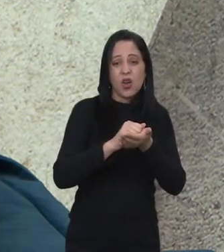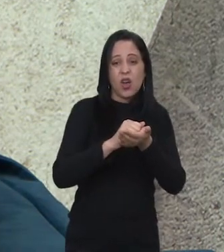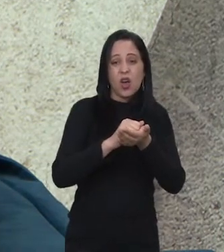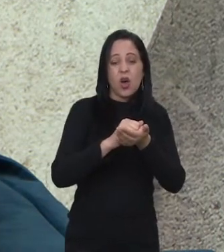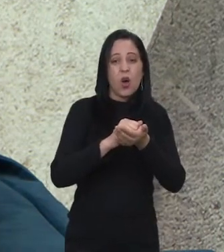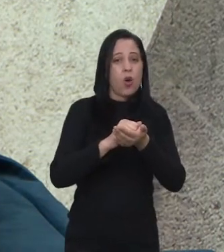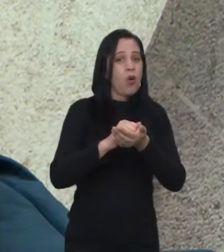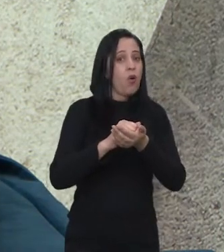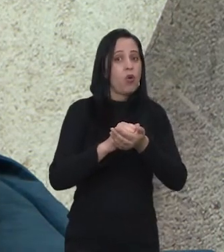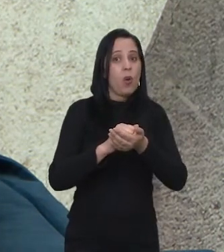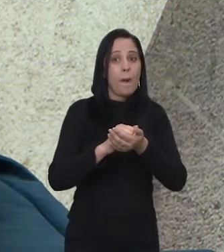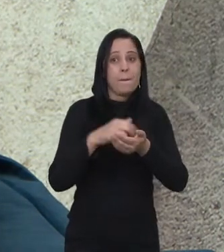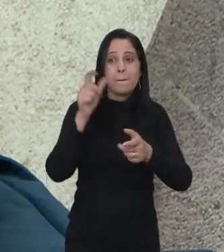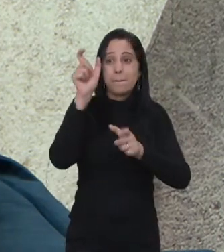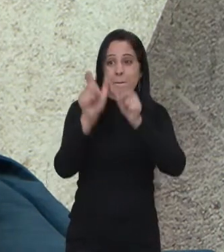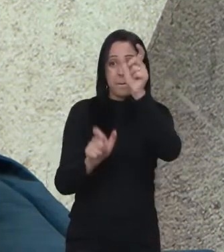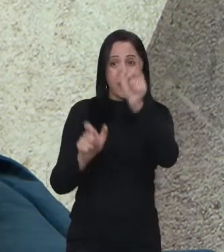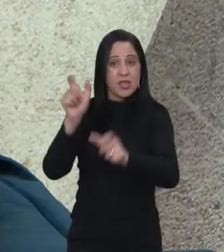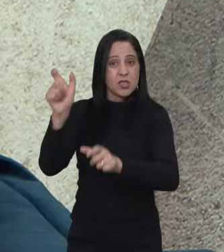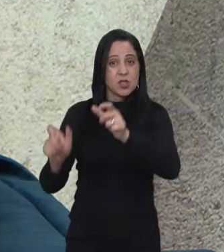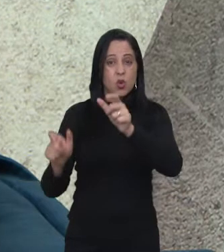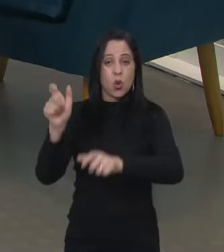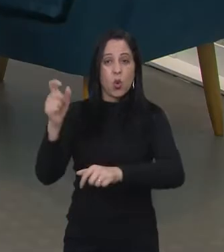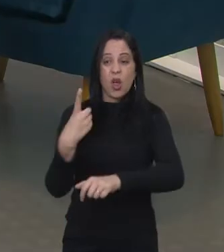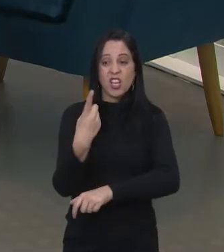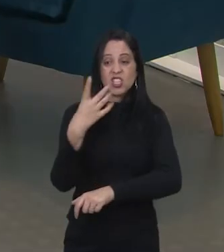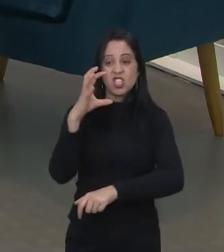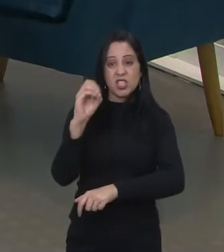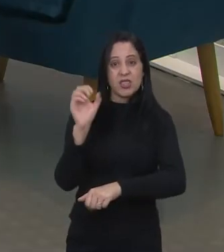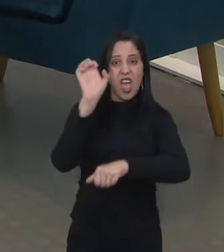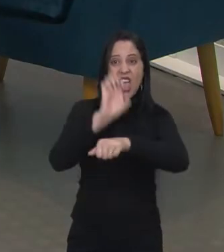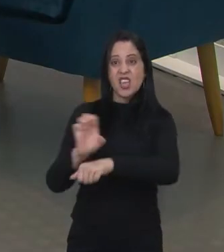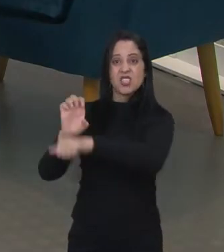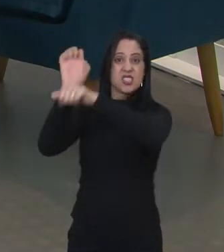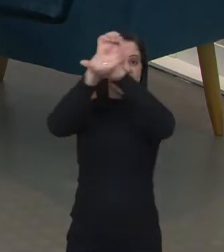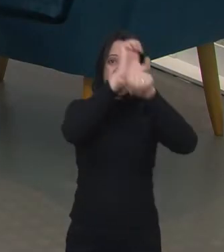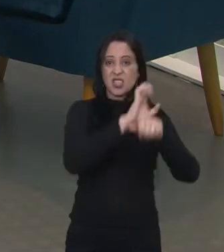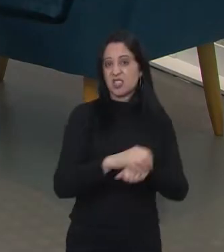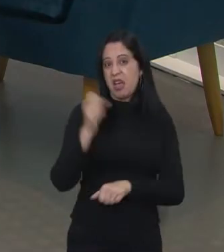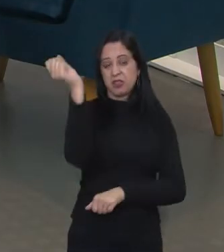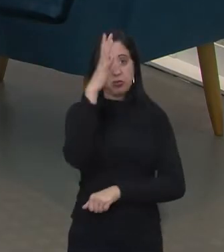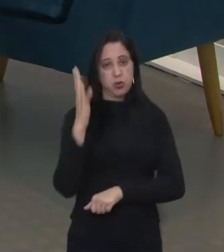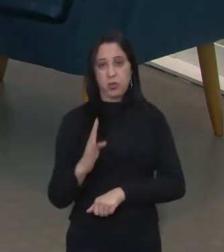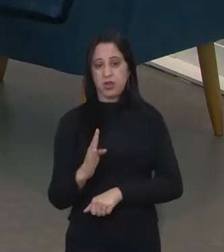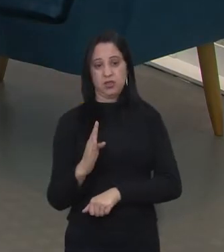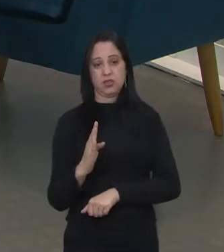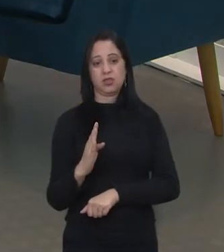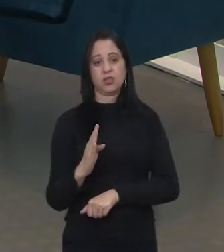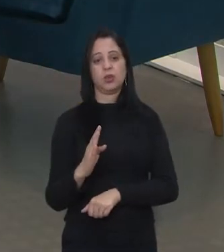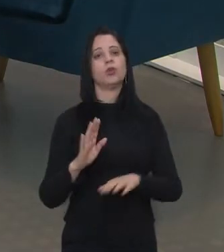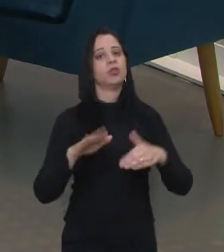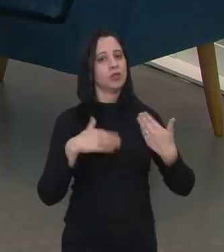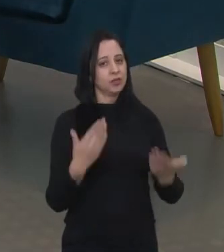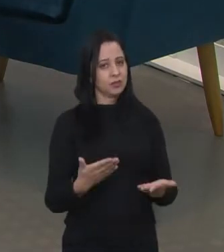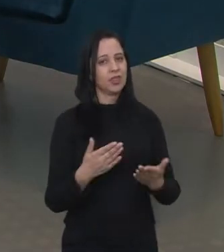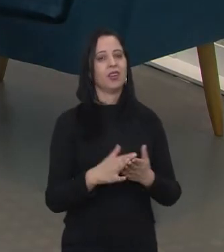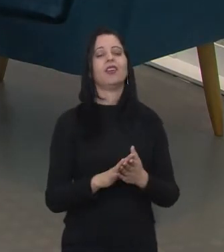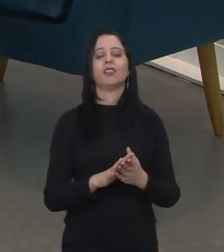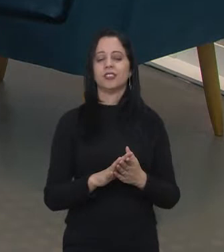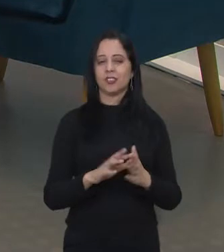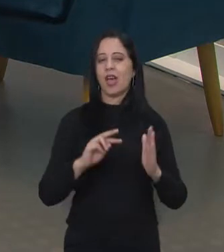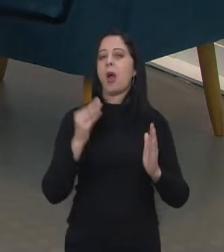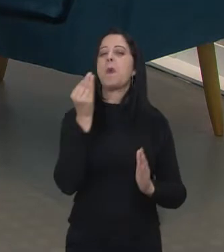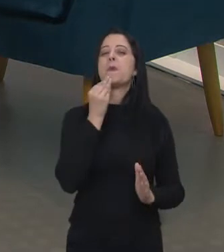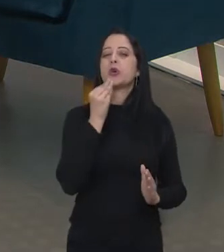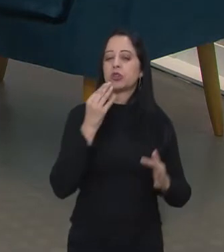pessoas que vieram de 10 estados do Brasil para participar do processo seletivo do Nexus. Então, é um